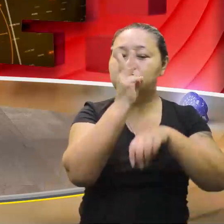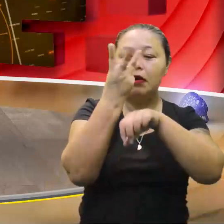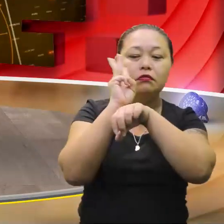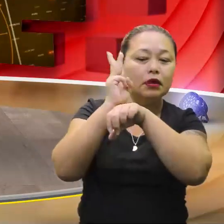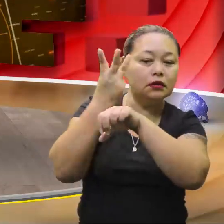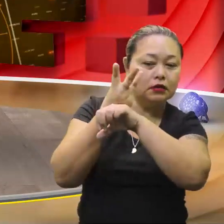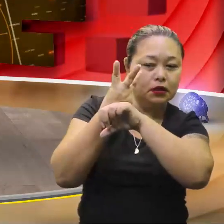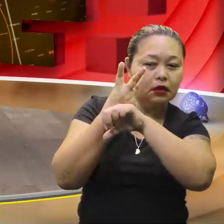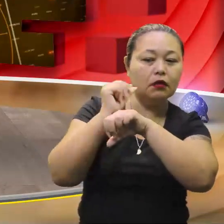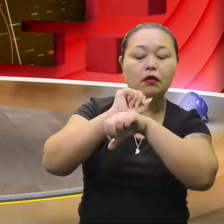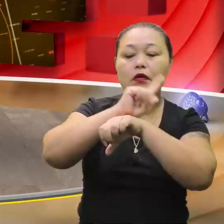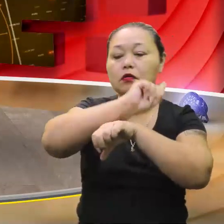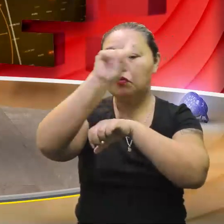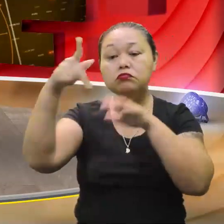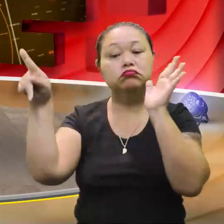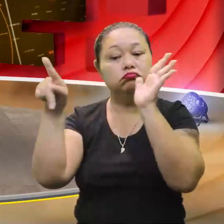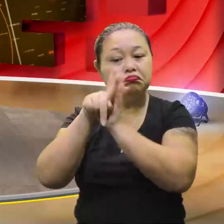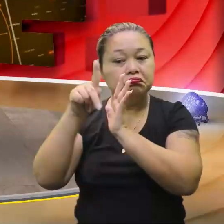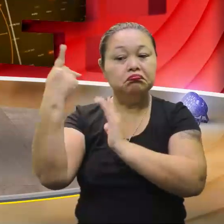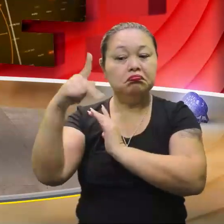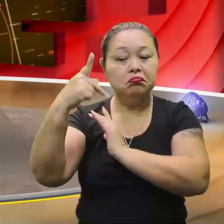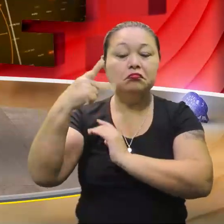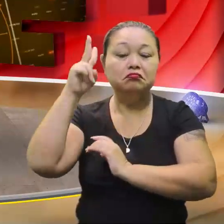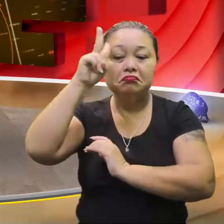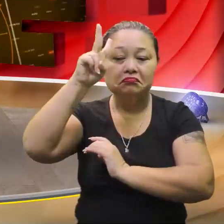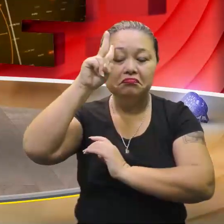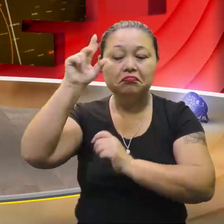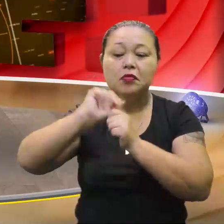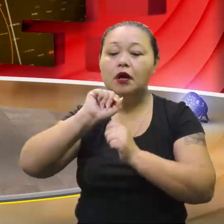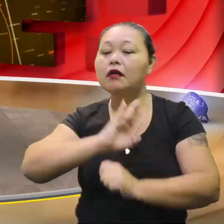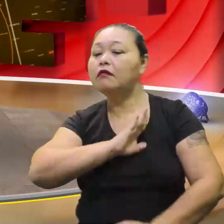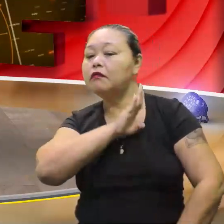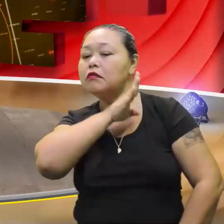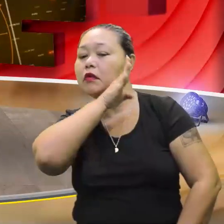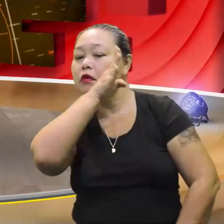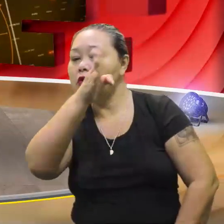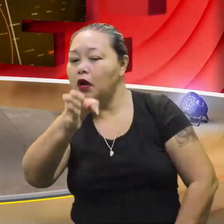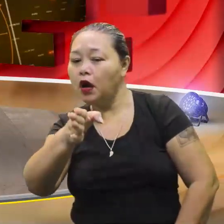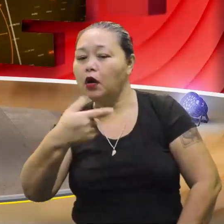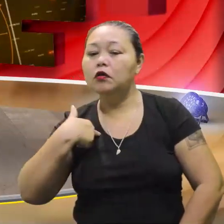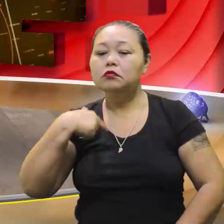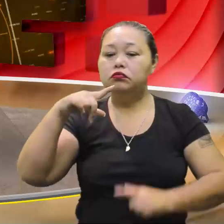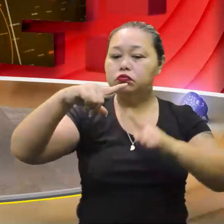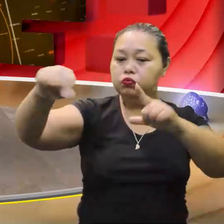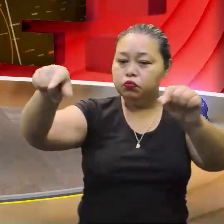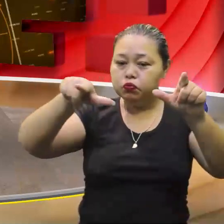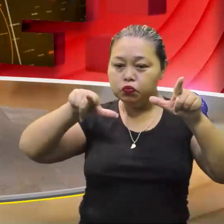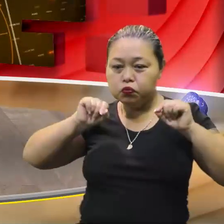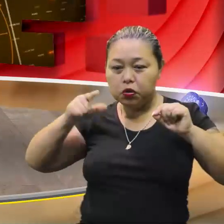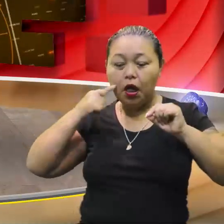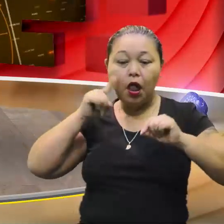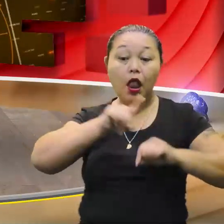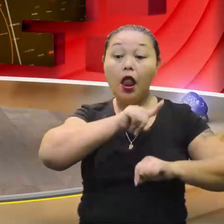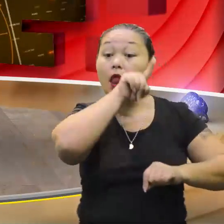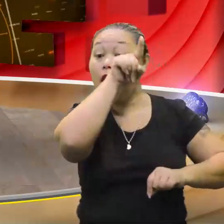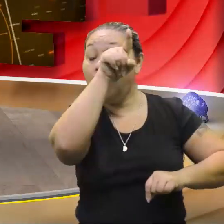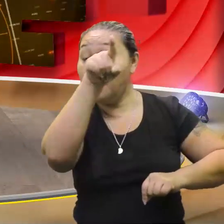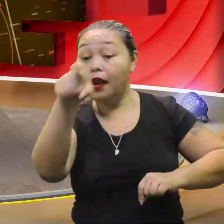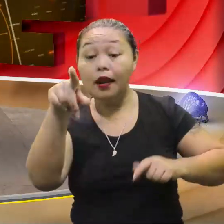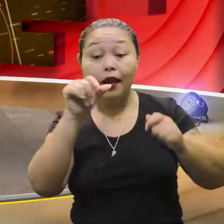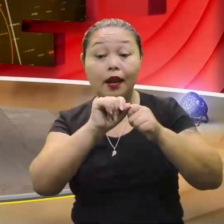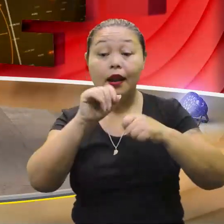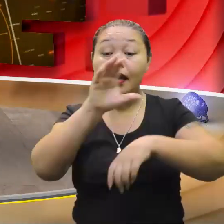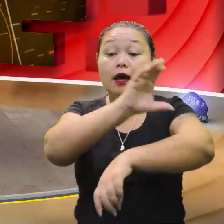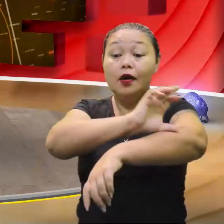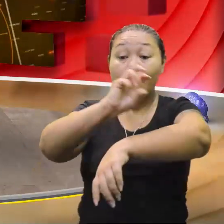Porto Velho, né? Nosso patrimônio histórico e vamos também no Forte Príncipe da Beira, lá em Costa Marques. Então, assim, a nossa abertura,